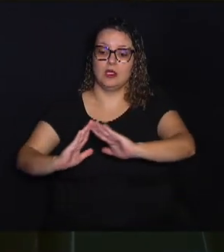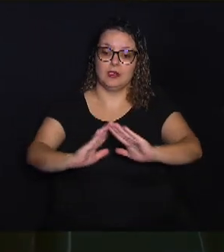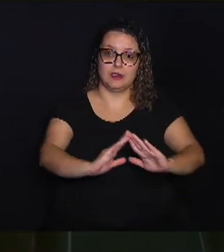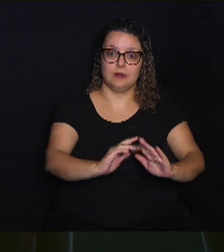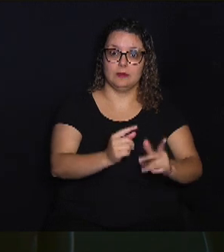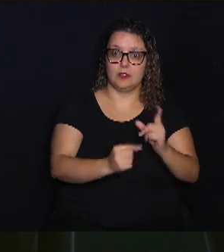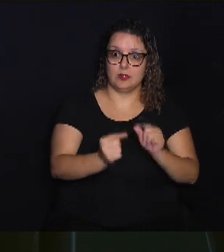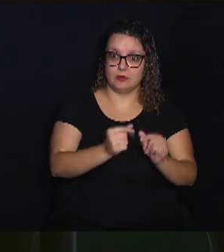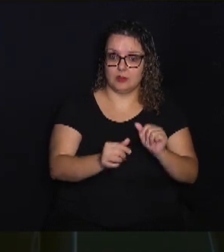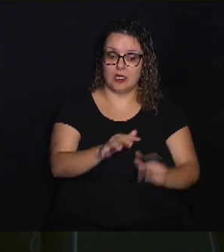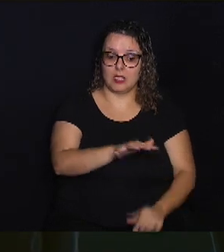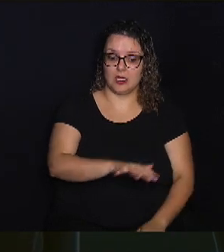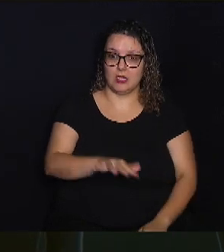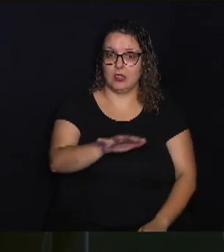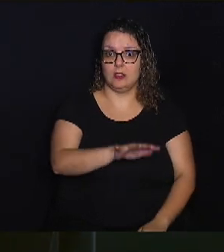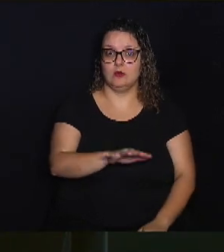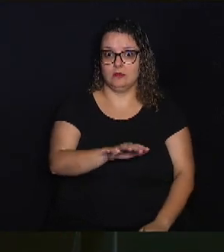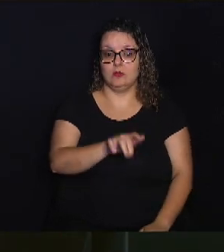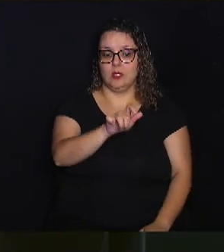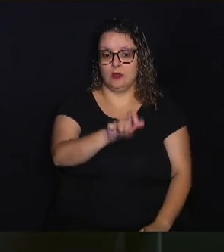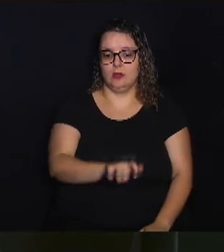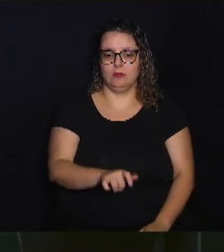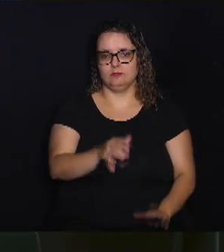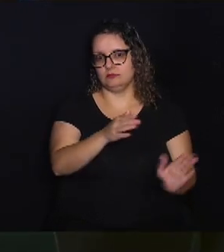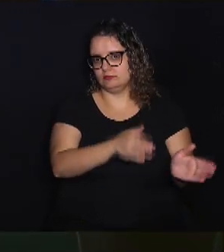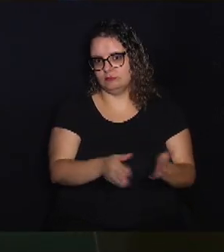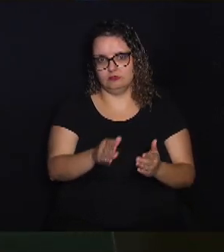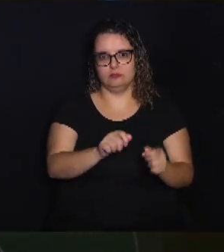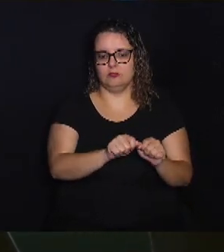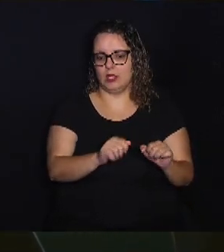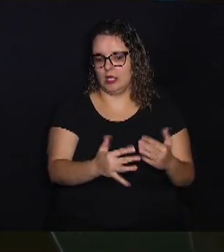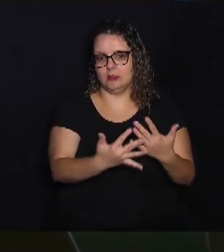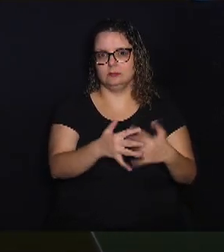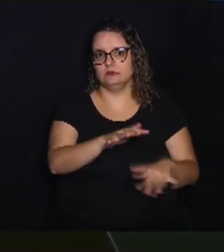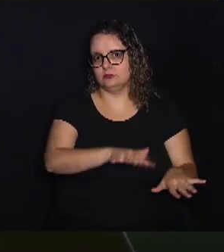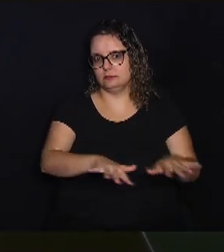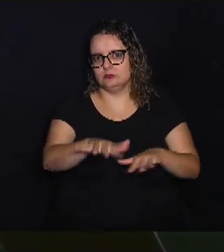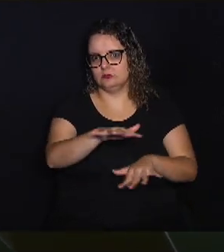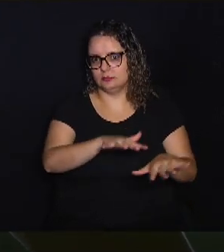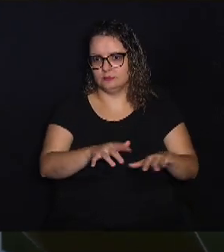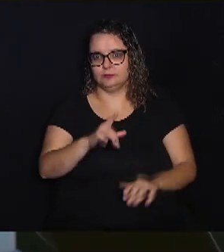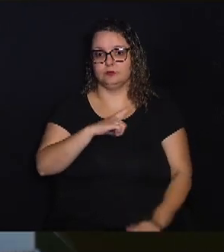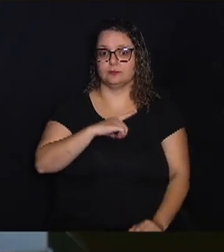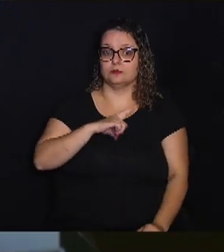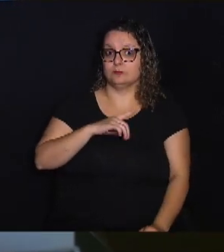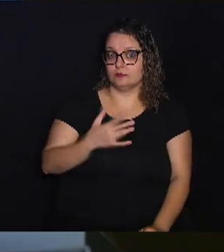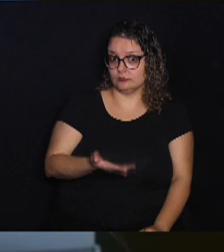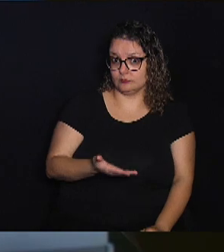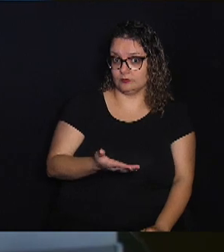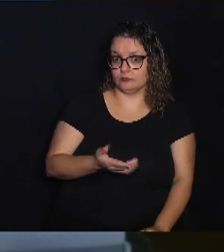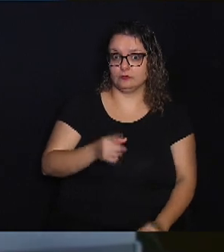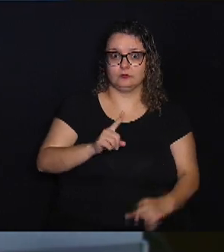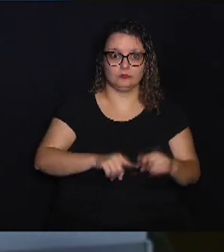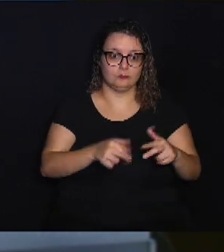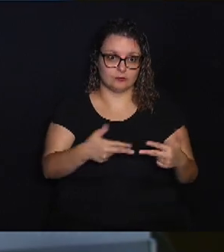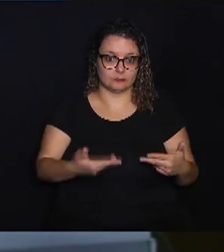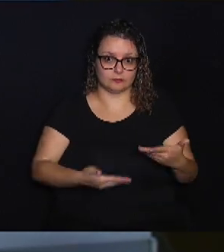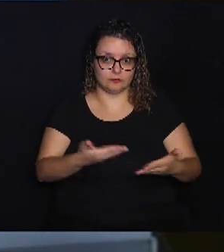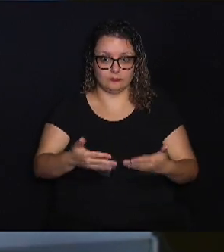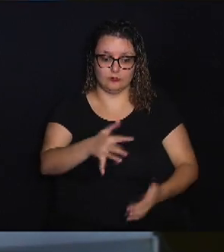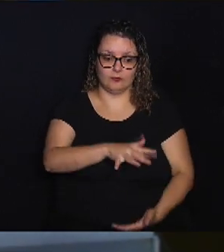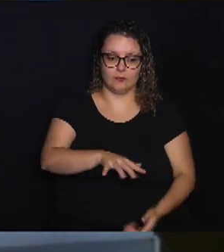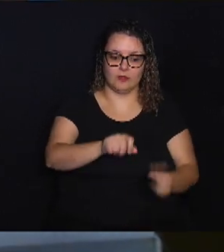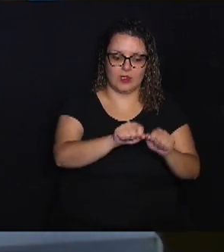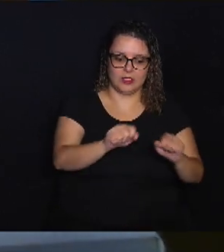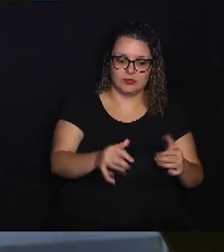para uma pessoa, um produtor, um agricultor que tem um produto ou um serviço na área de